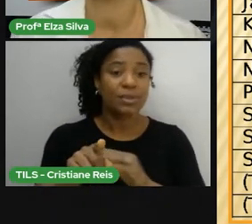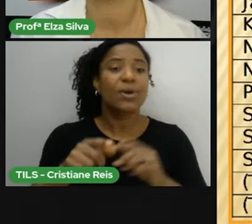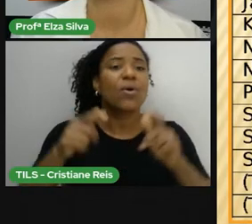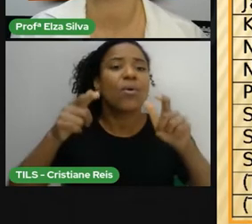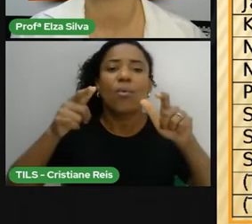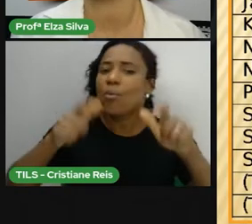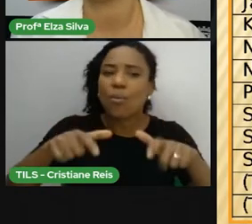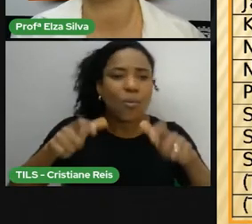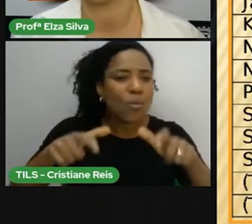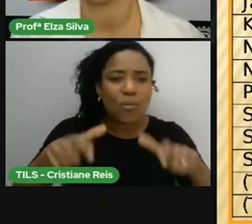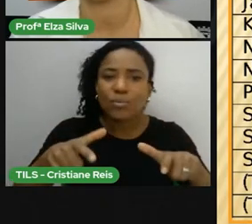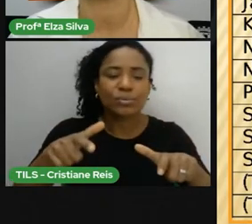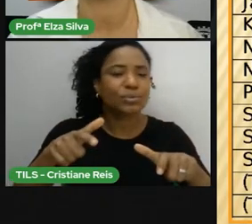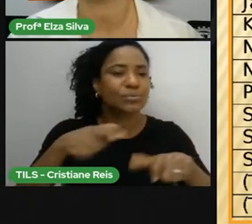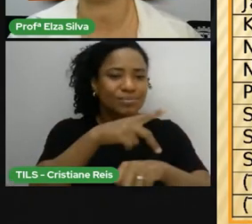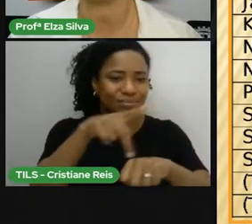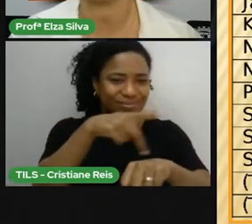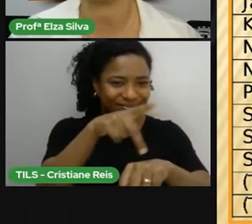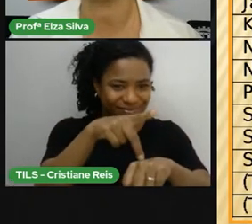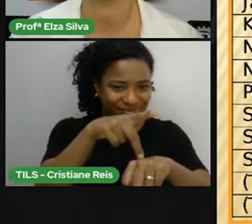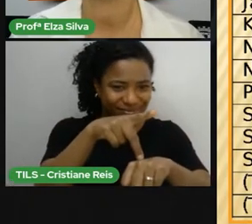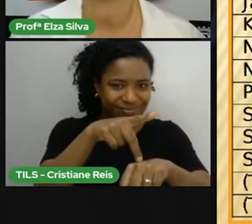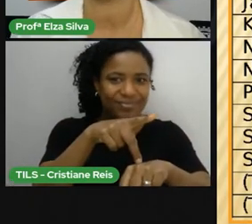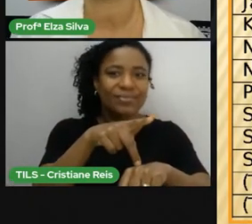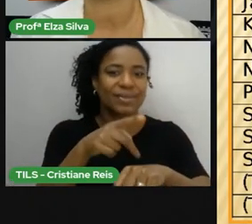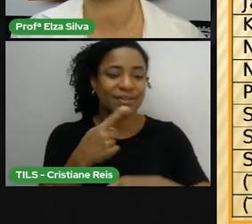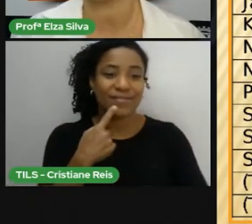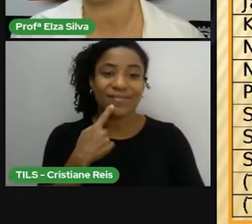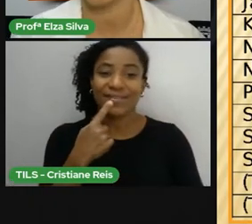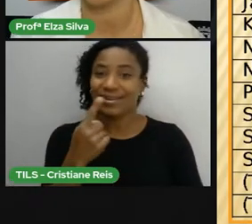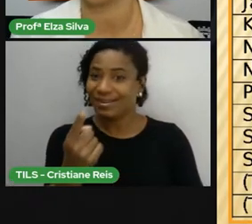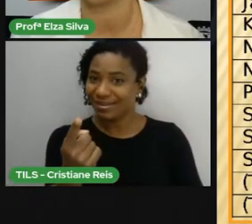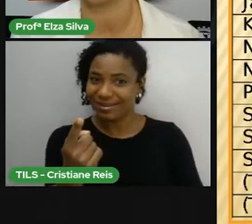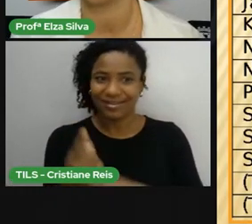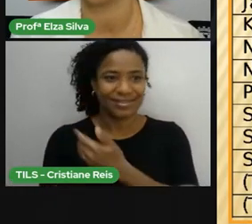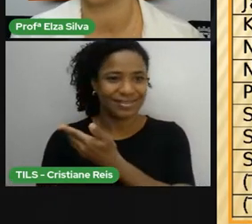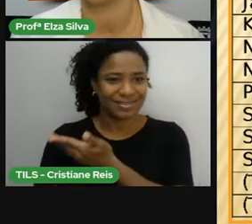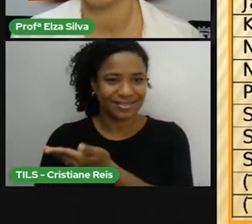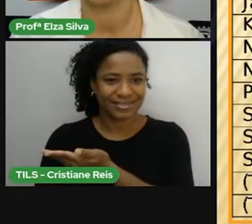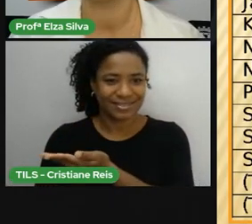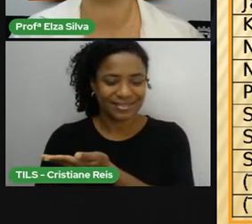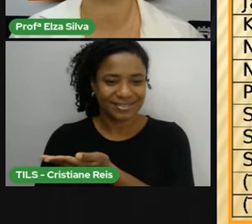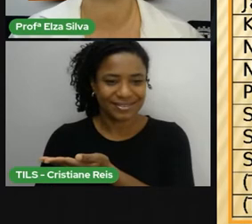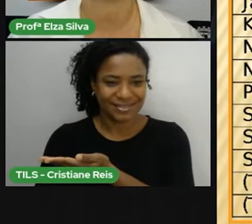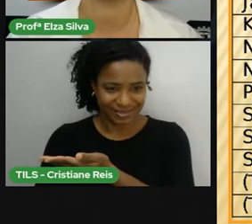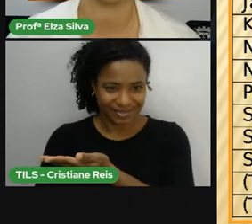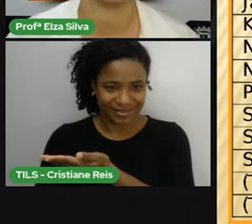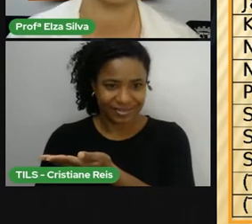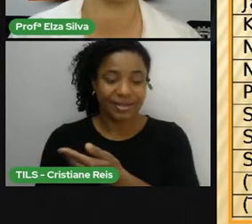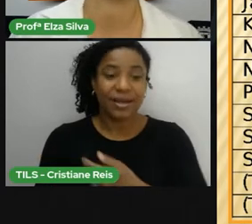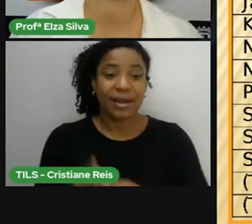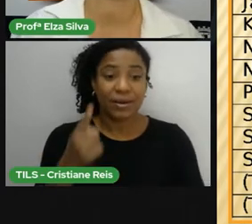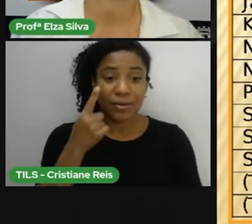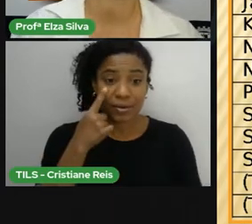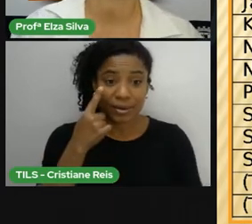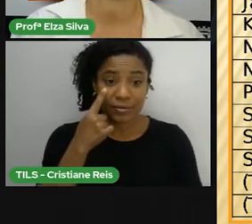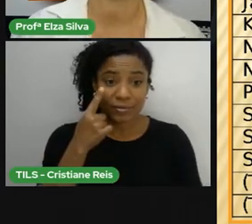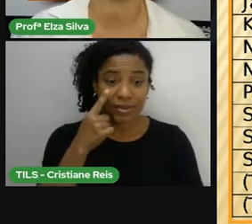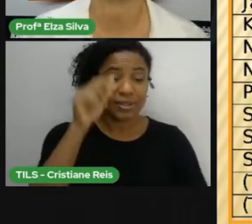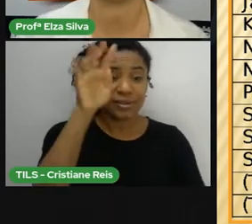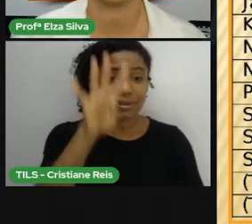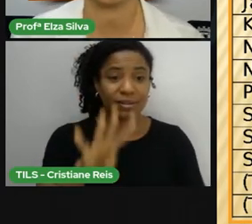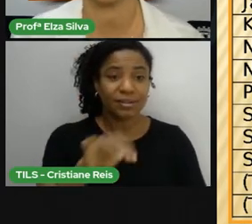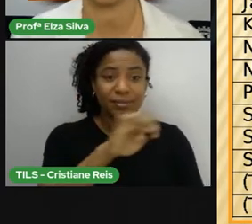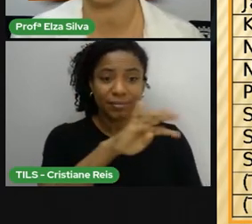Você diz I'm from Brazil I'm Brazilian Vamos conhecer agora na tabela